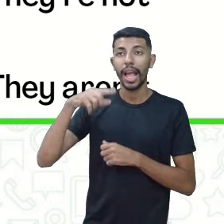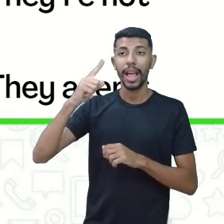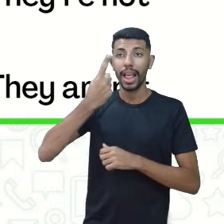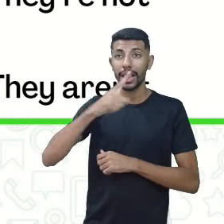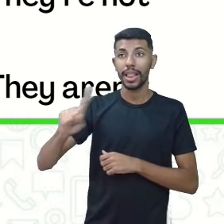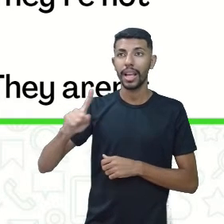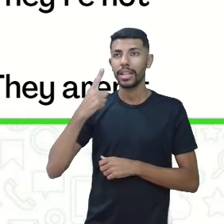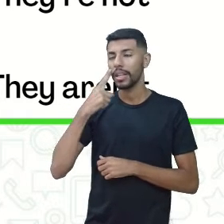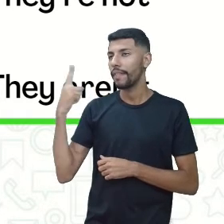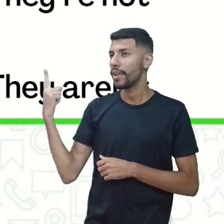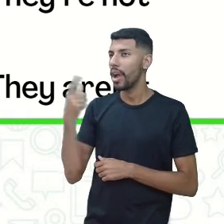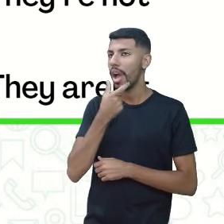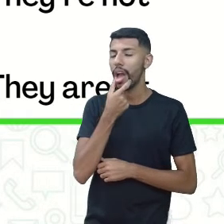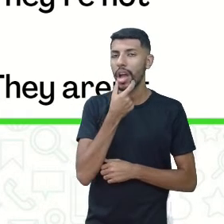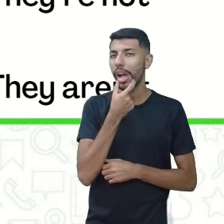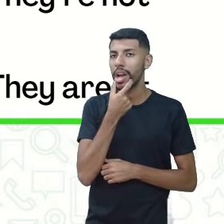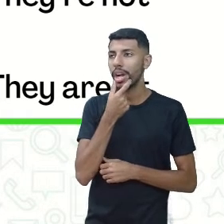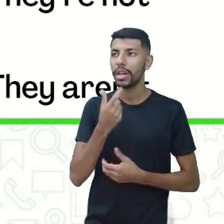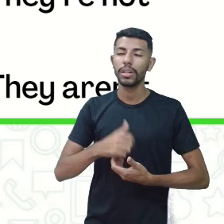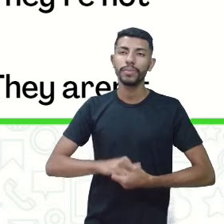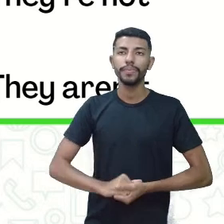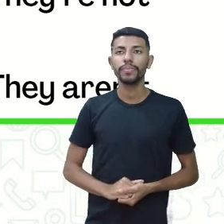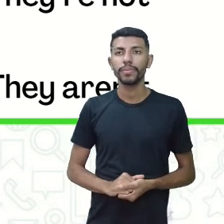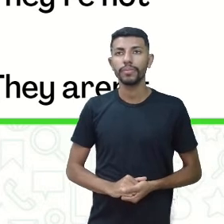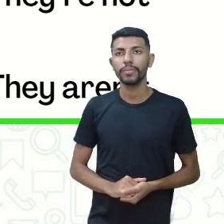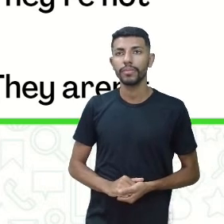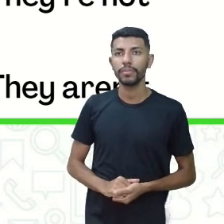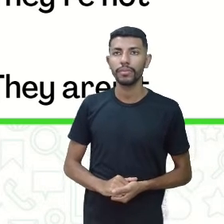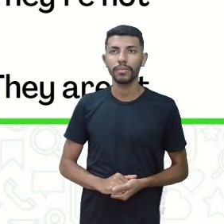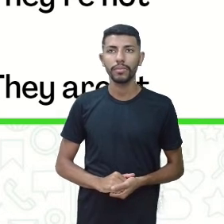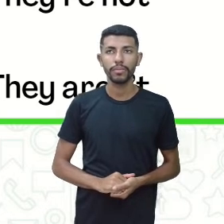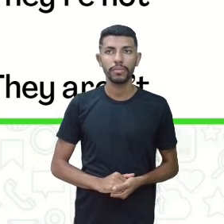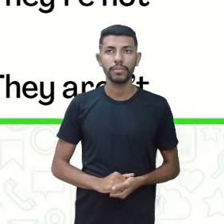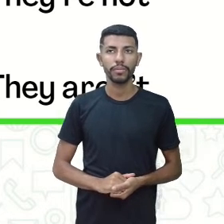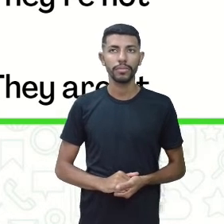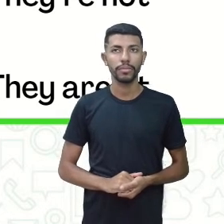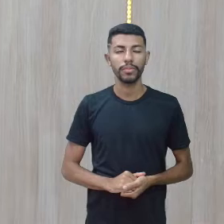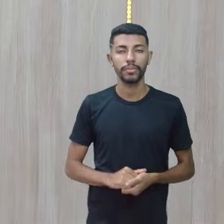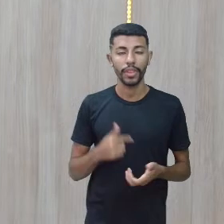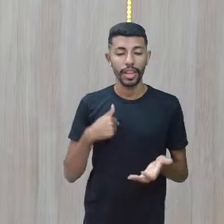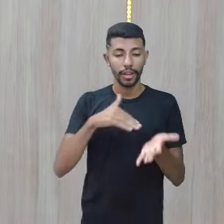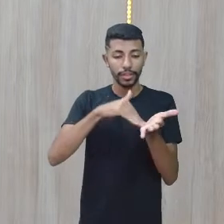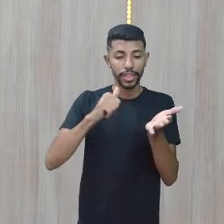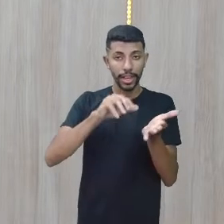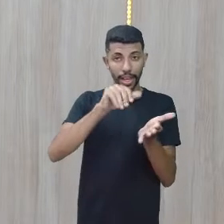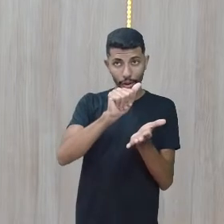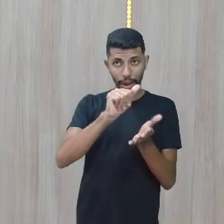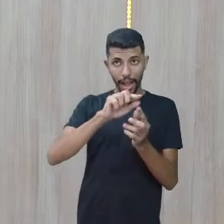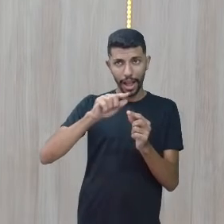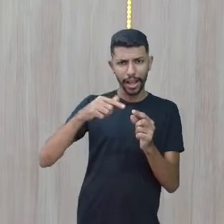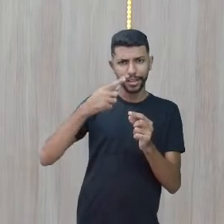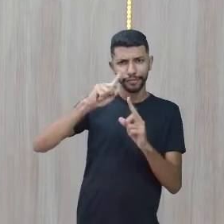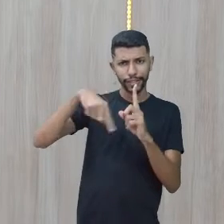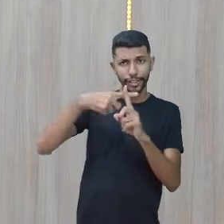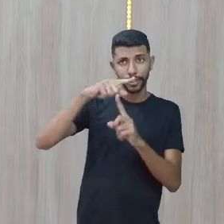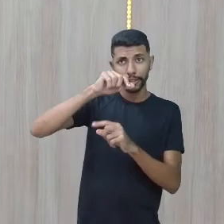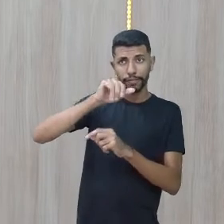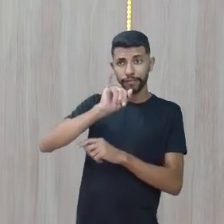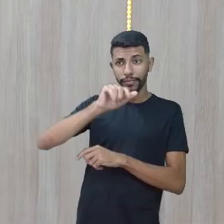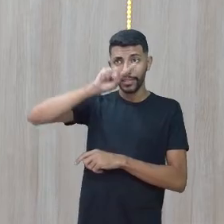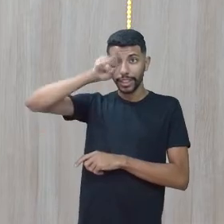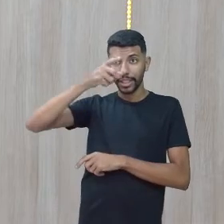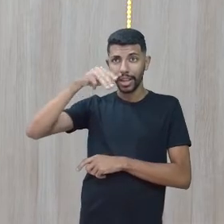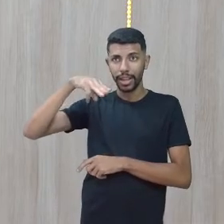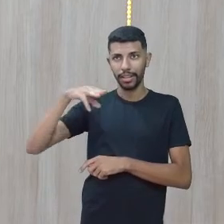Fica I am not. Juntinho ali. Eu tirei o A do que fica aqui na frente e pus uma aposta por lá. O A do